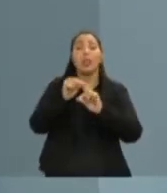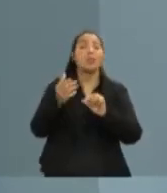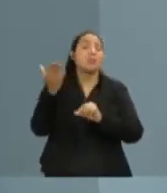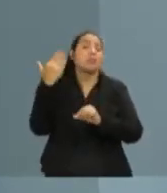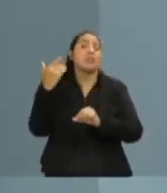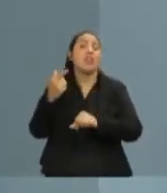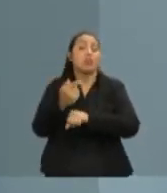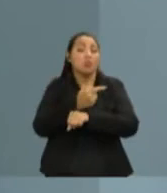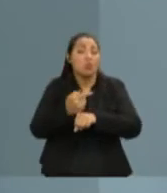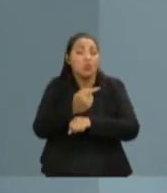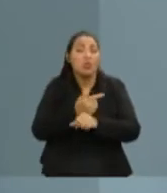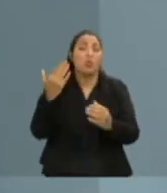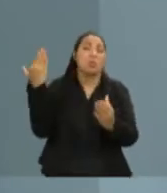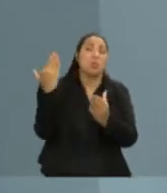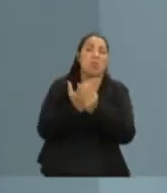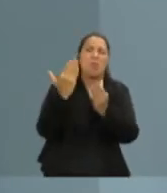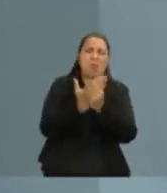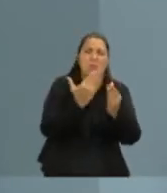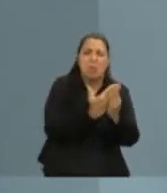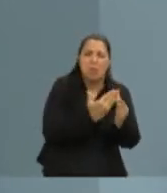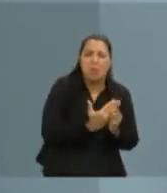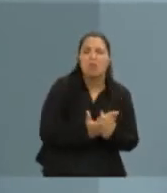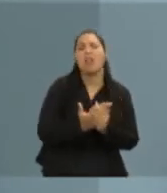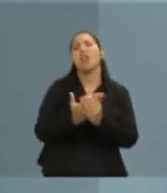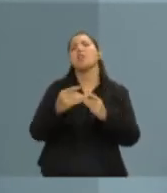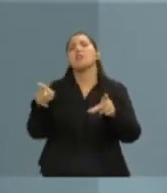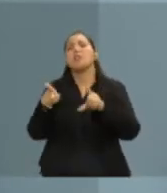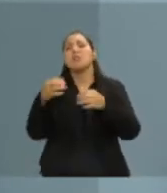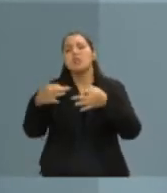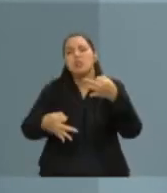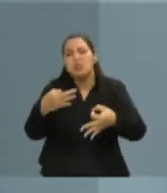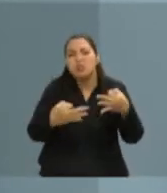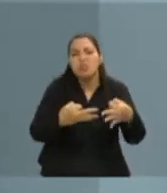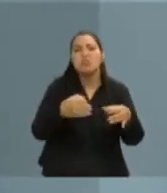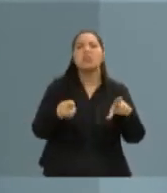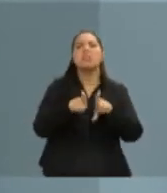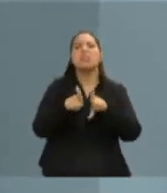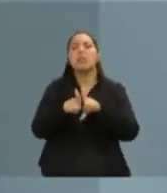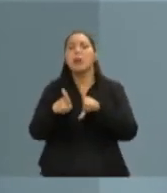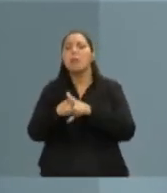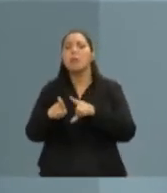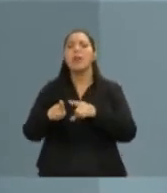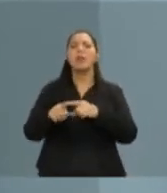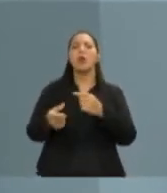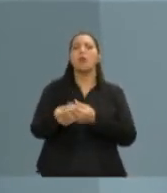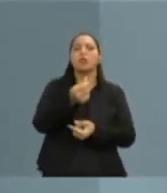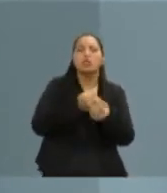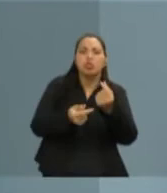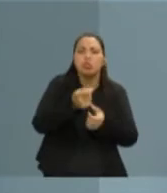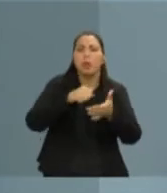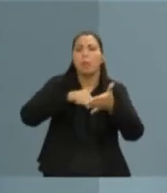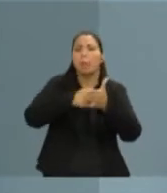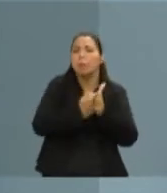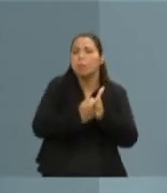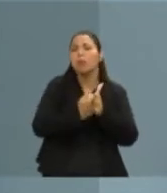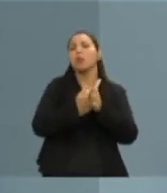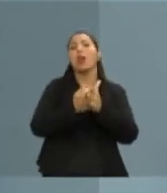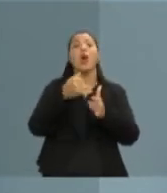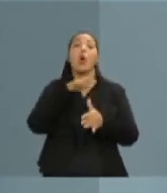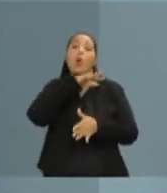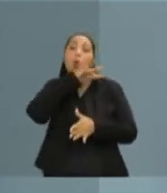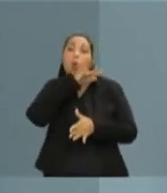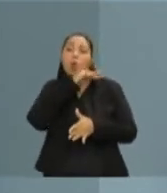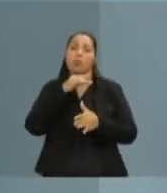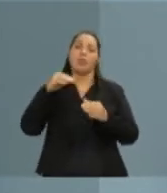que respondem a processos hoje judiciais, gestores que estão com bens bloqueados. Isso é muito ruim para a cidade, porque afasta o investidor,